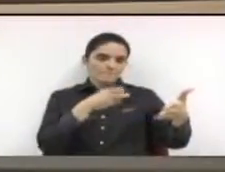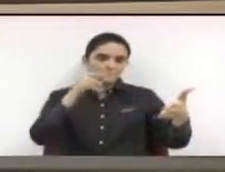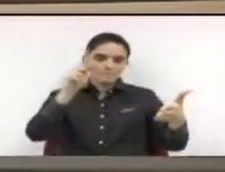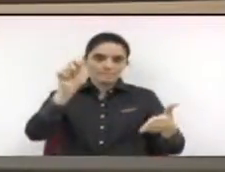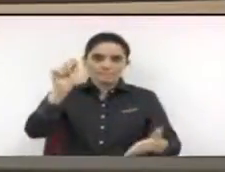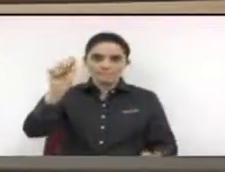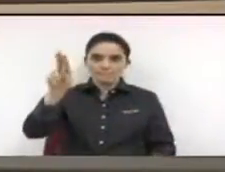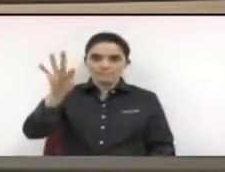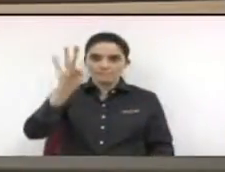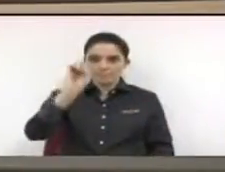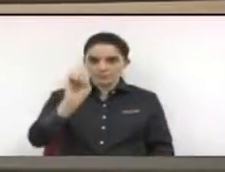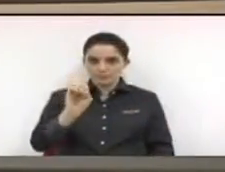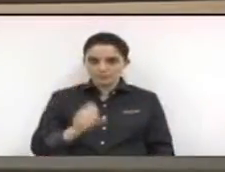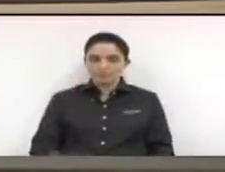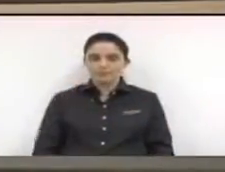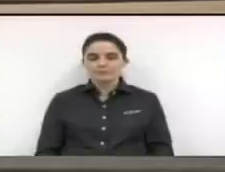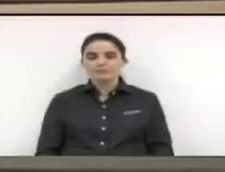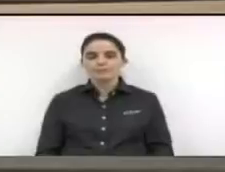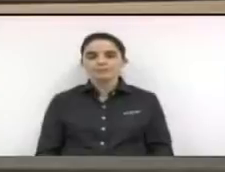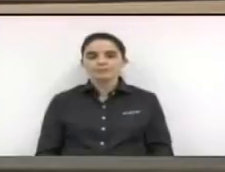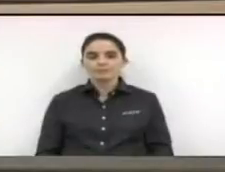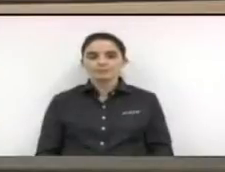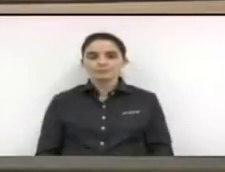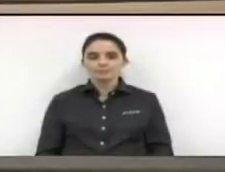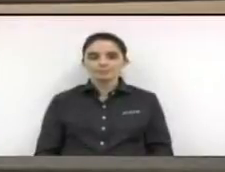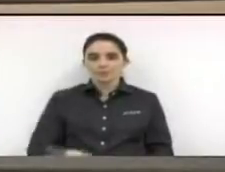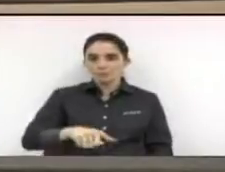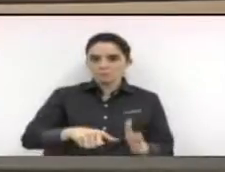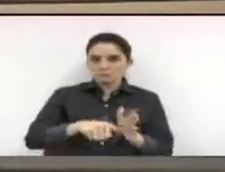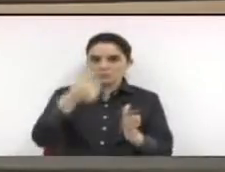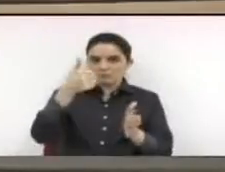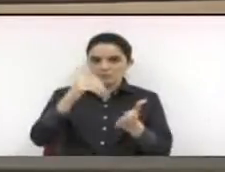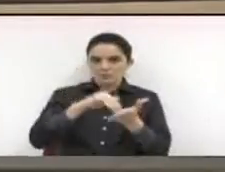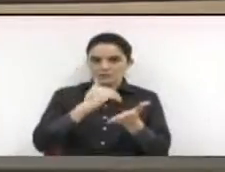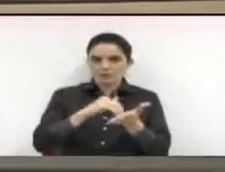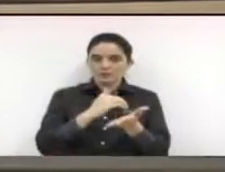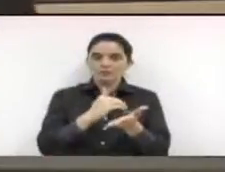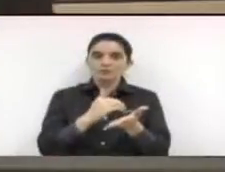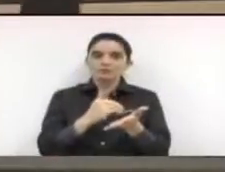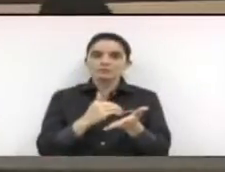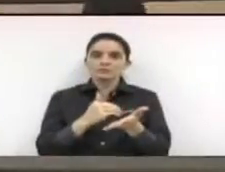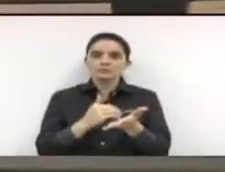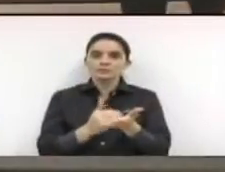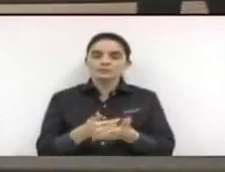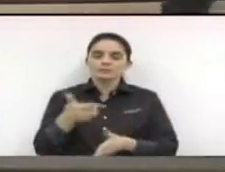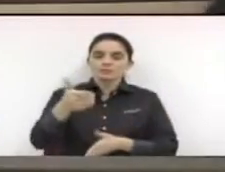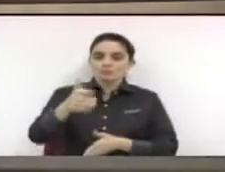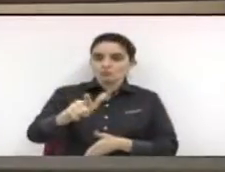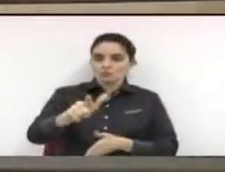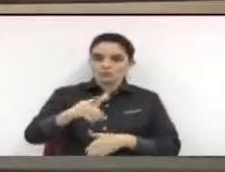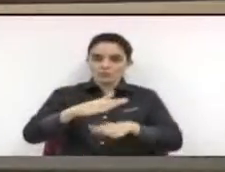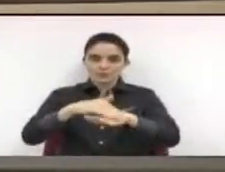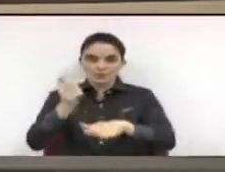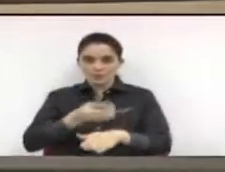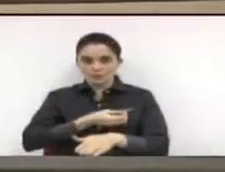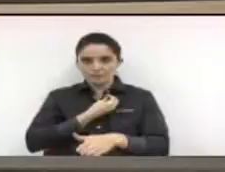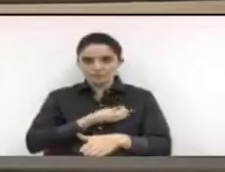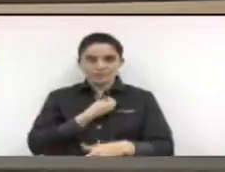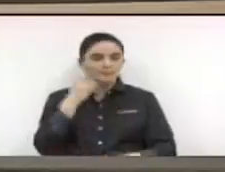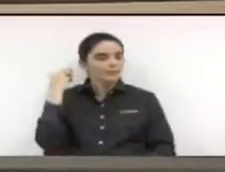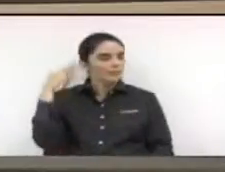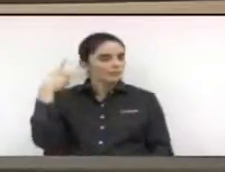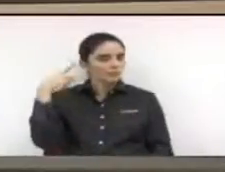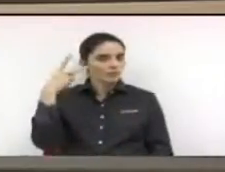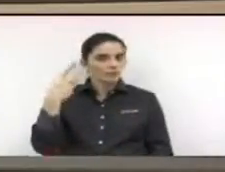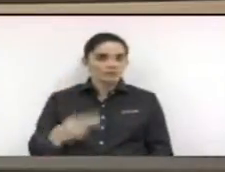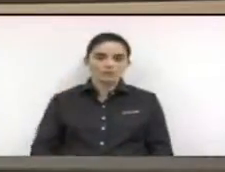pauta. Ao primeiro secretário, para conferência novamente dos senhores vereadores em